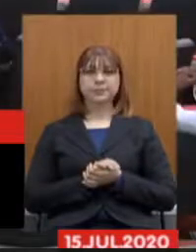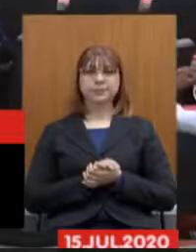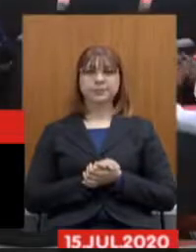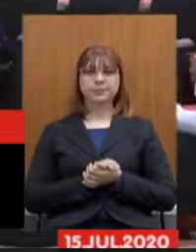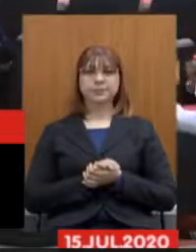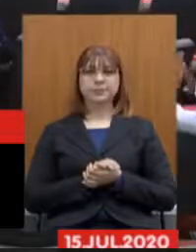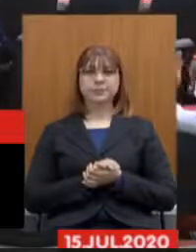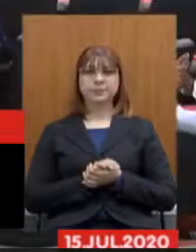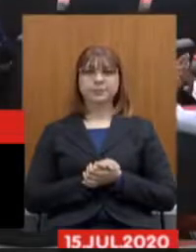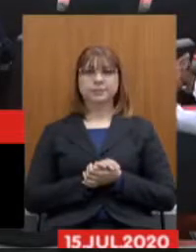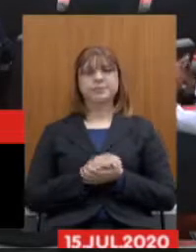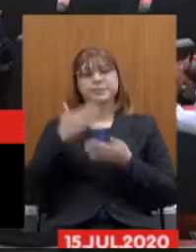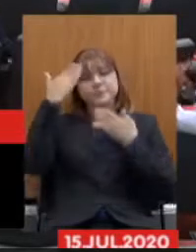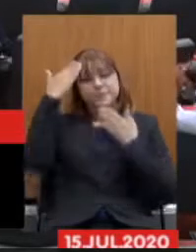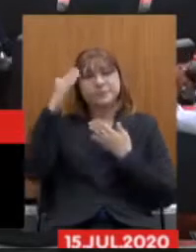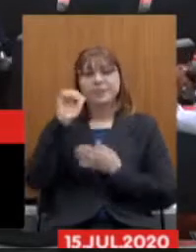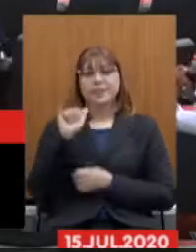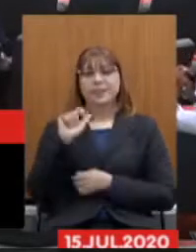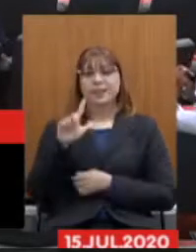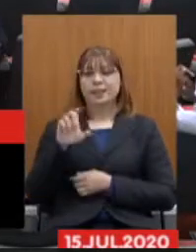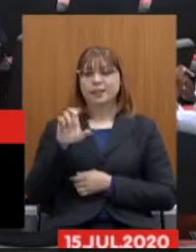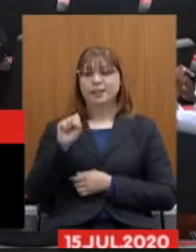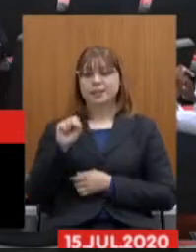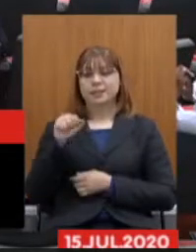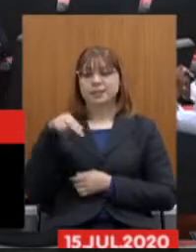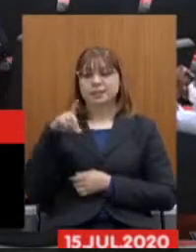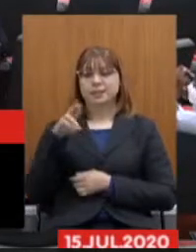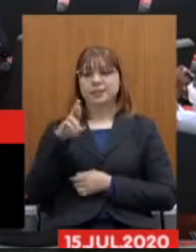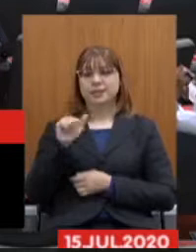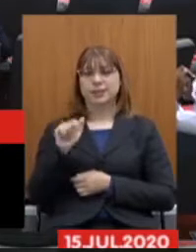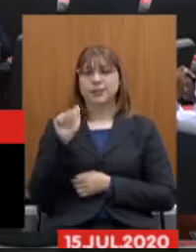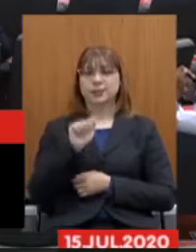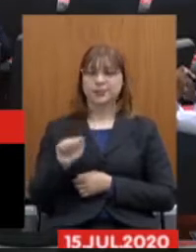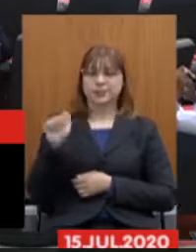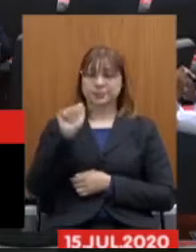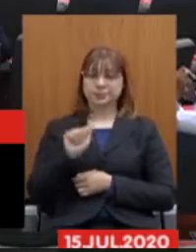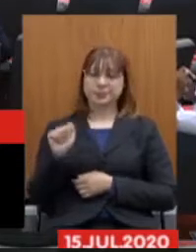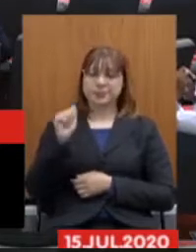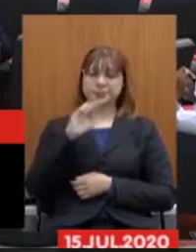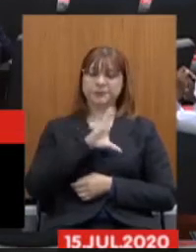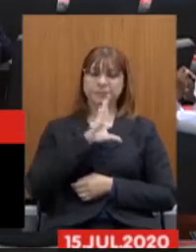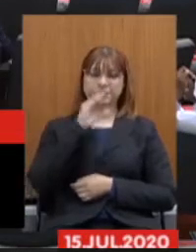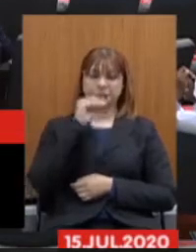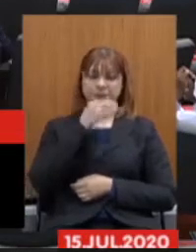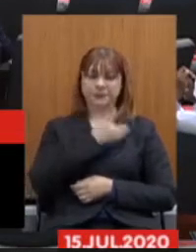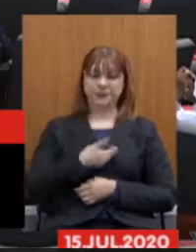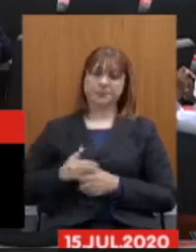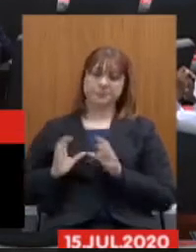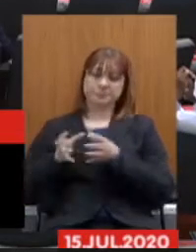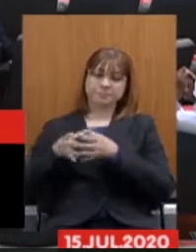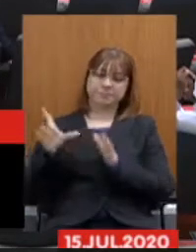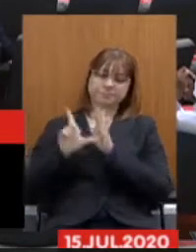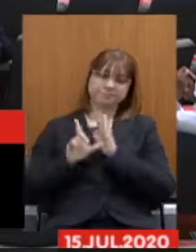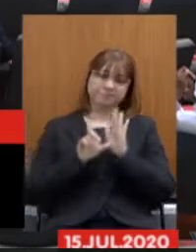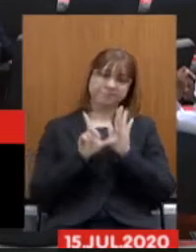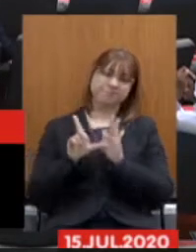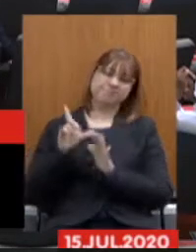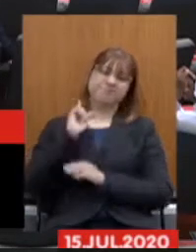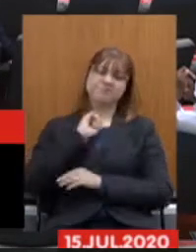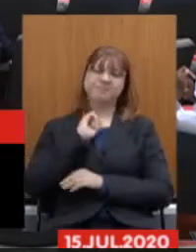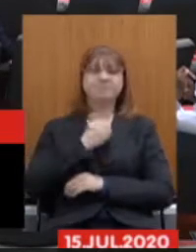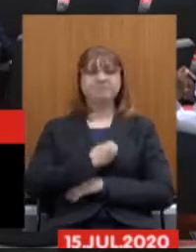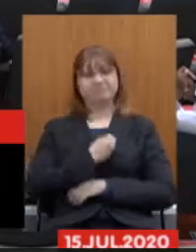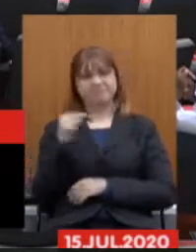Essa casa agradece a senhora Alessandra Ferreira da Silva Araújo, da Associação dos Servidores da Junta Comercial de Minas Gerais, pela disponibilidade em participar desse